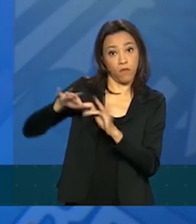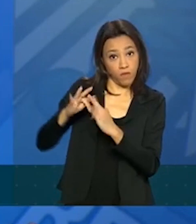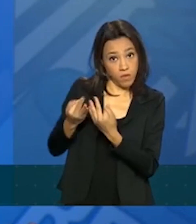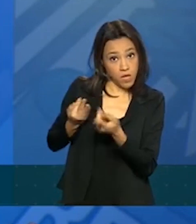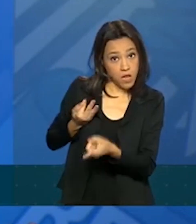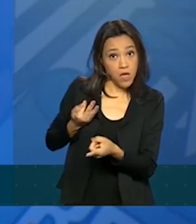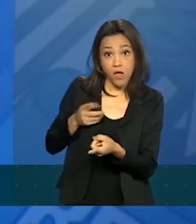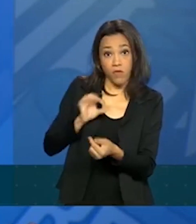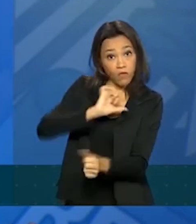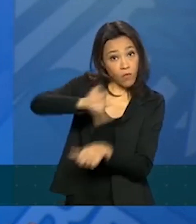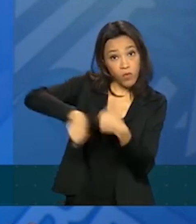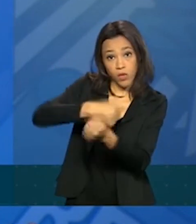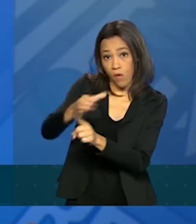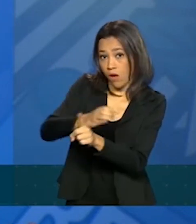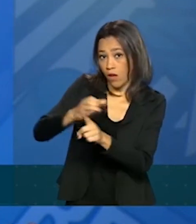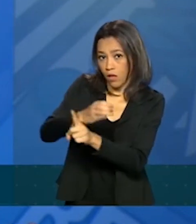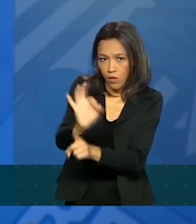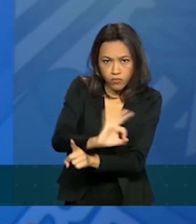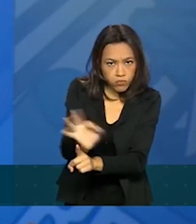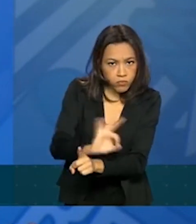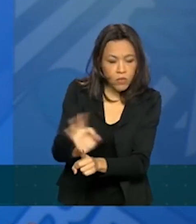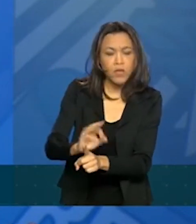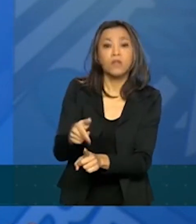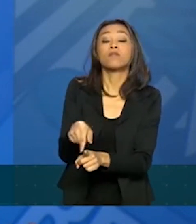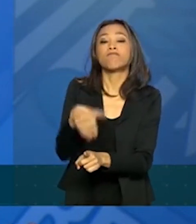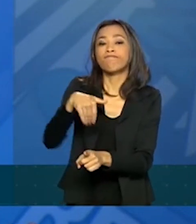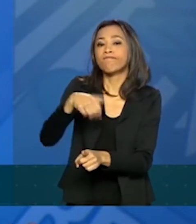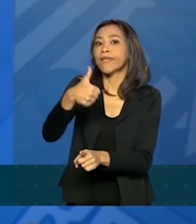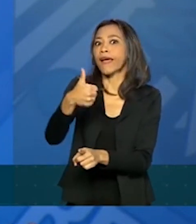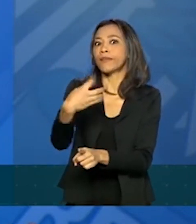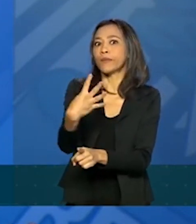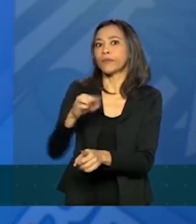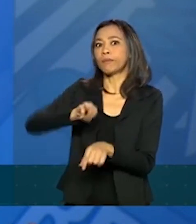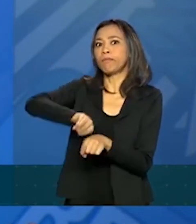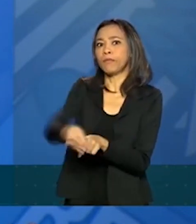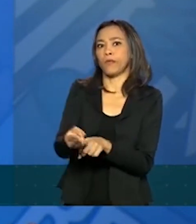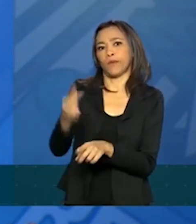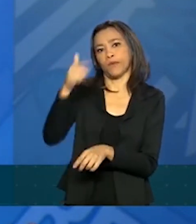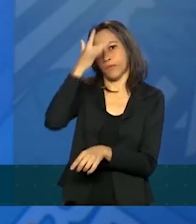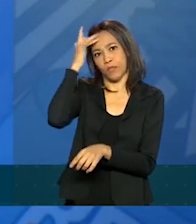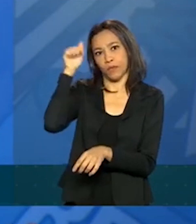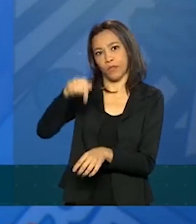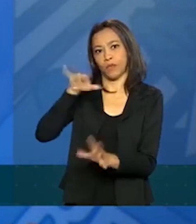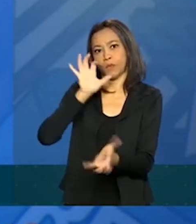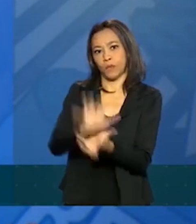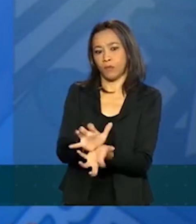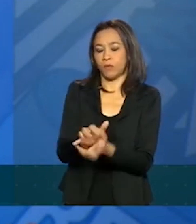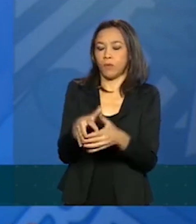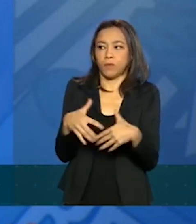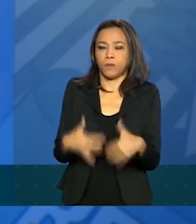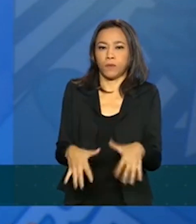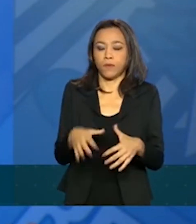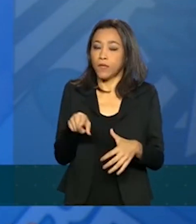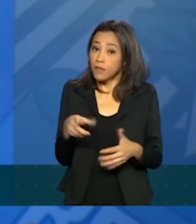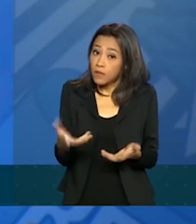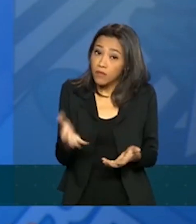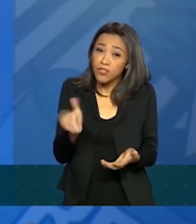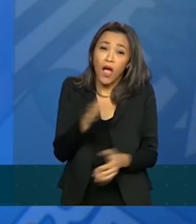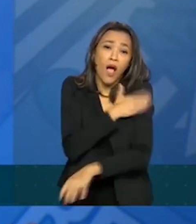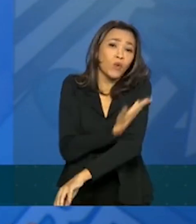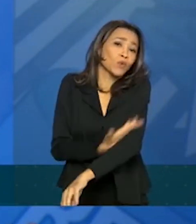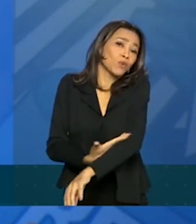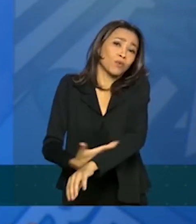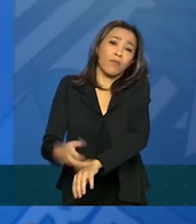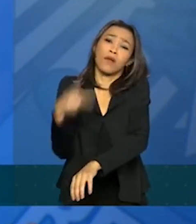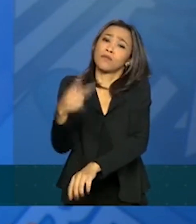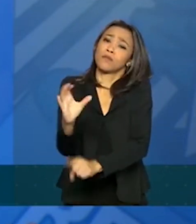recebimento, porque são mais de 14 milhões de pessoas, muito mais, e já estão acostumados